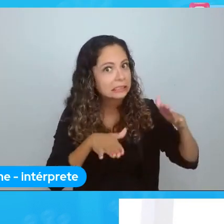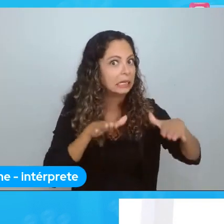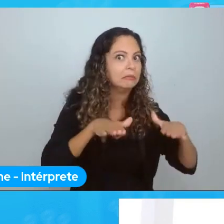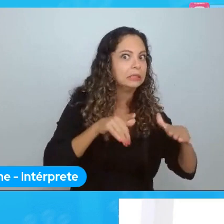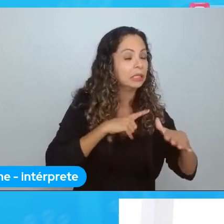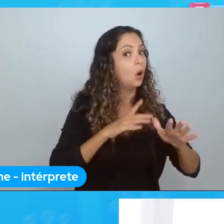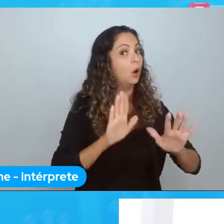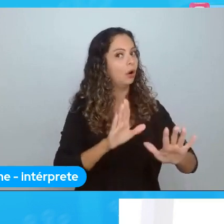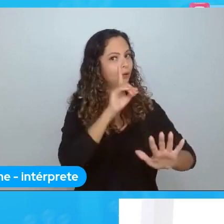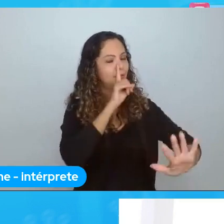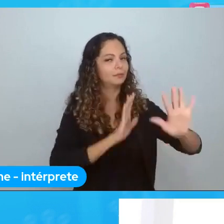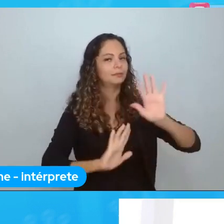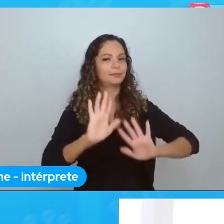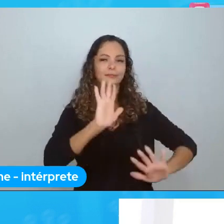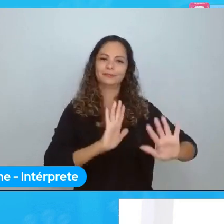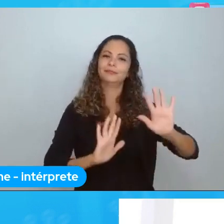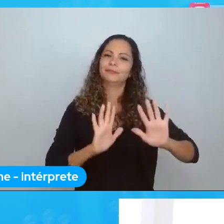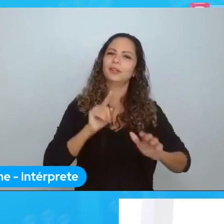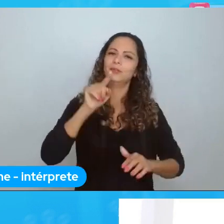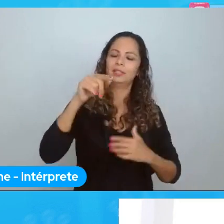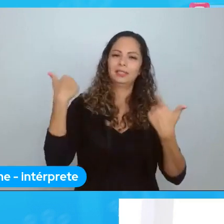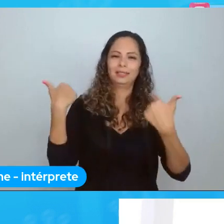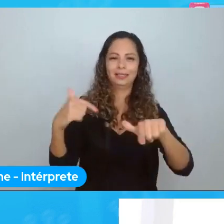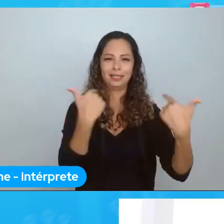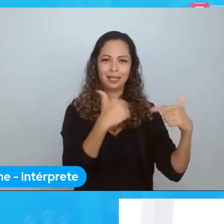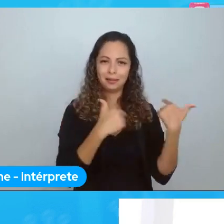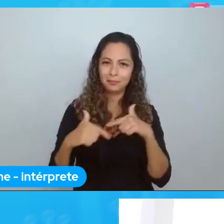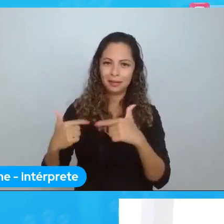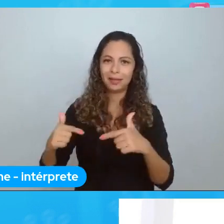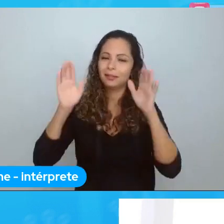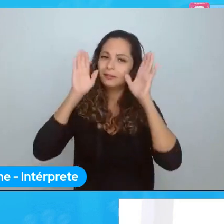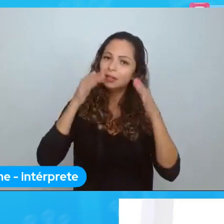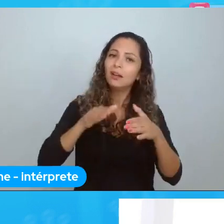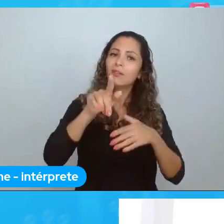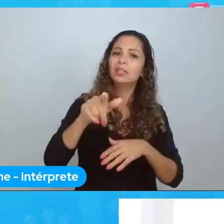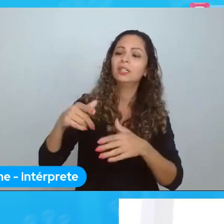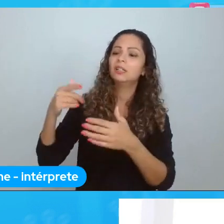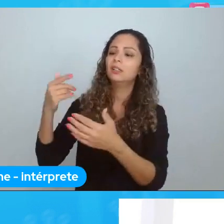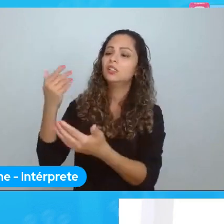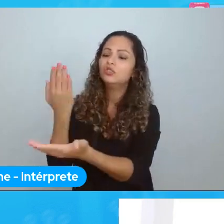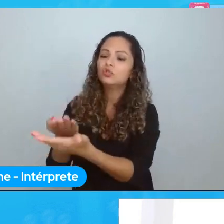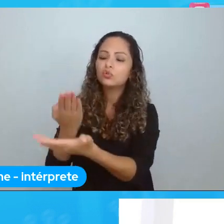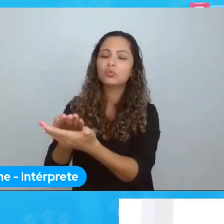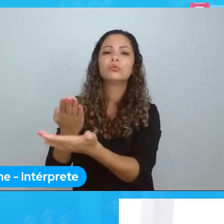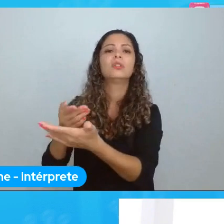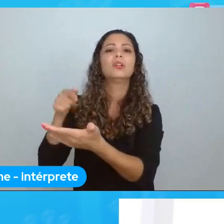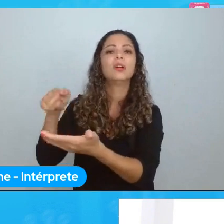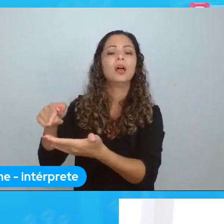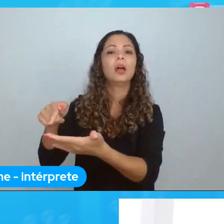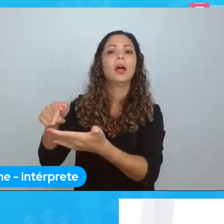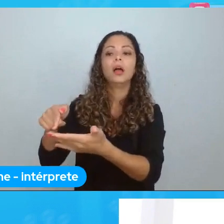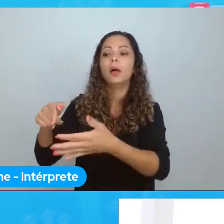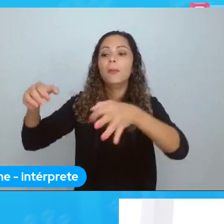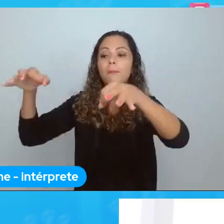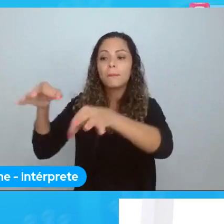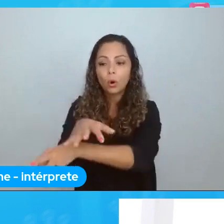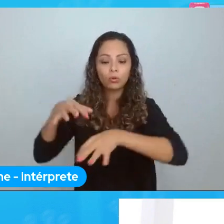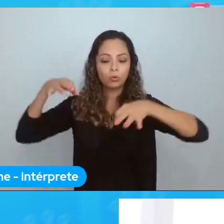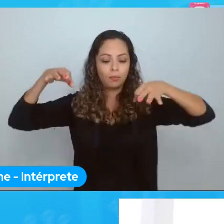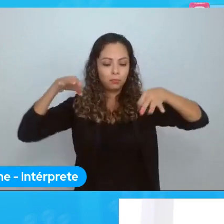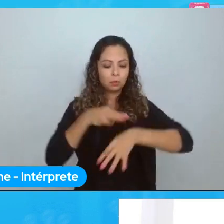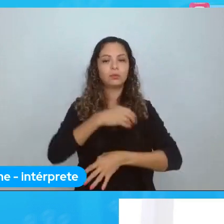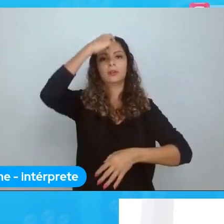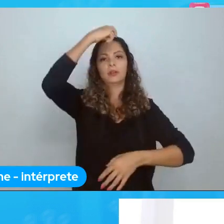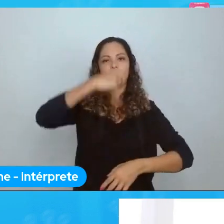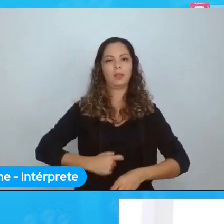Quando você está no seu processo de trabalho, esteja no seu processo de trabalho. Seu processo de estudo, seu processo de estudo. Mas depois disso, seja uma pessoa. Não seja